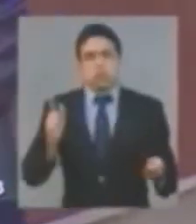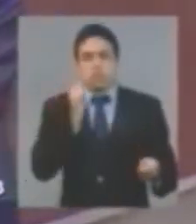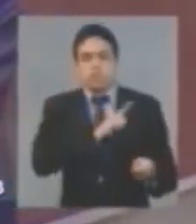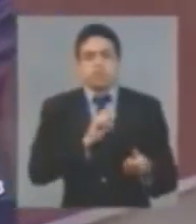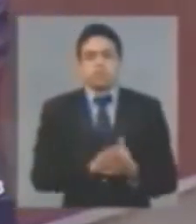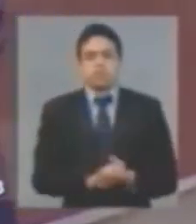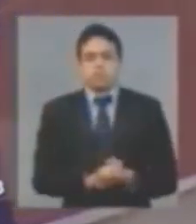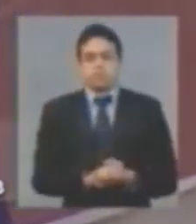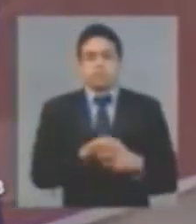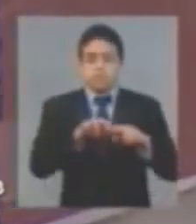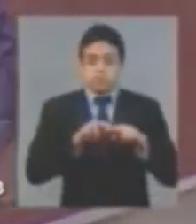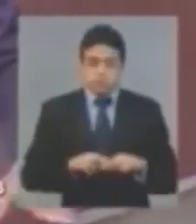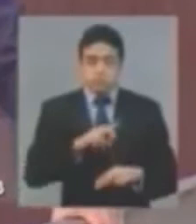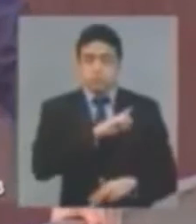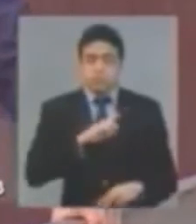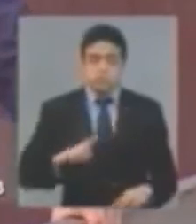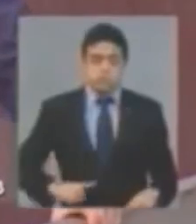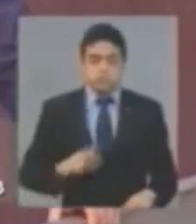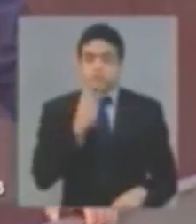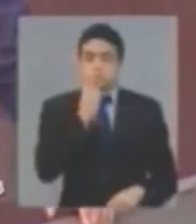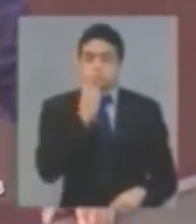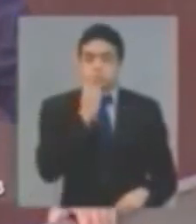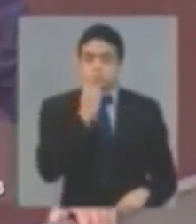ouço com prazer o deputado Wellington Landim, líder do PROS.